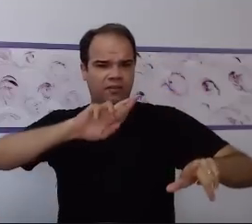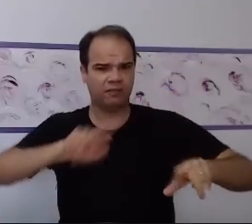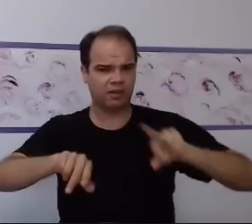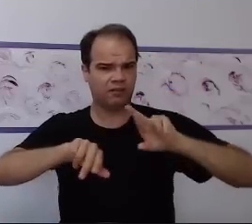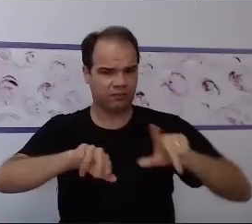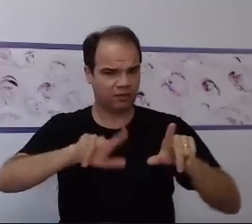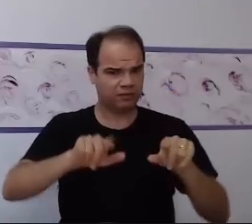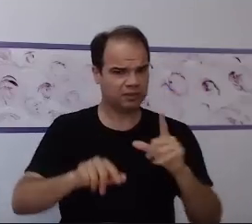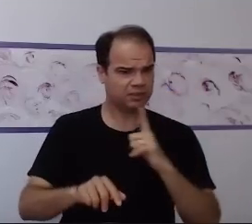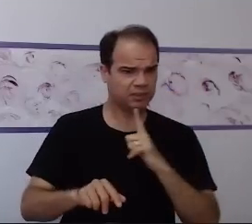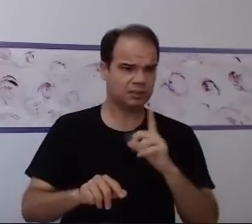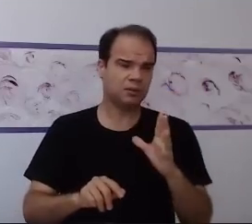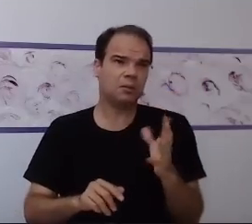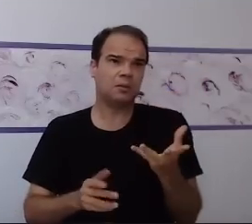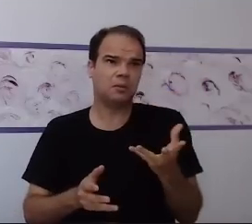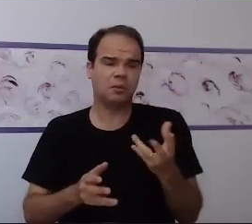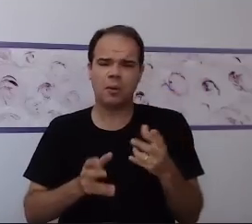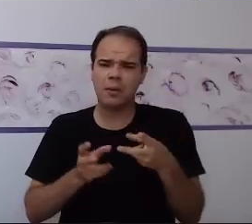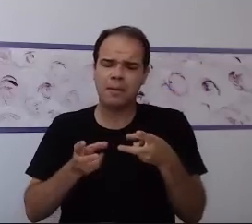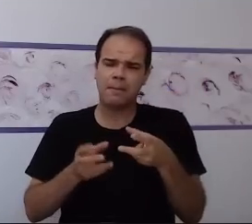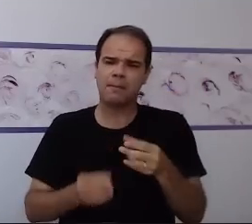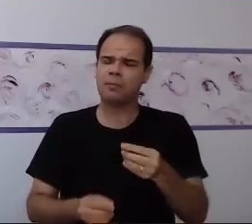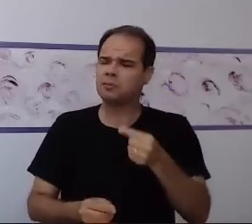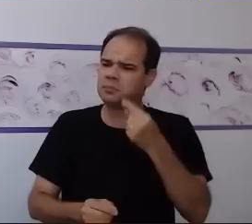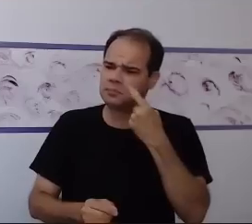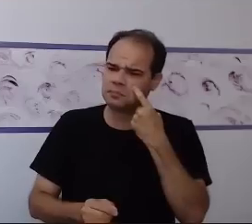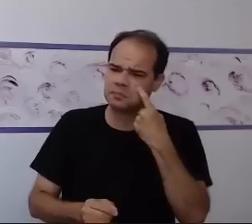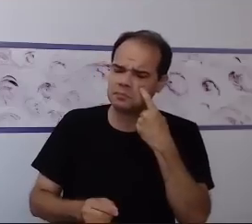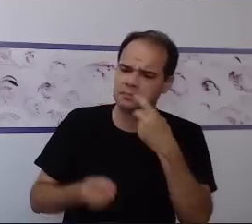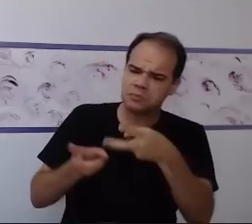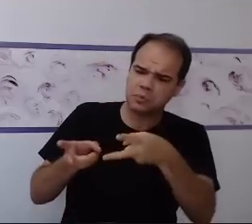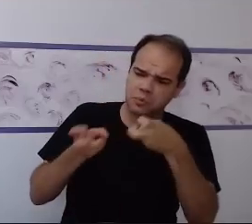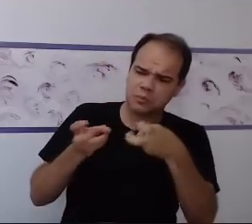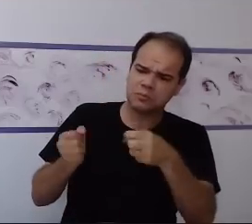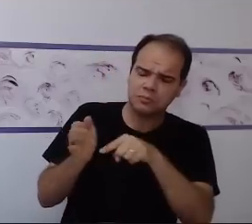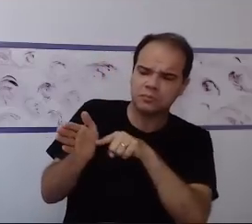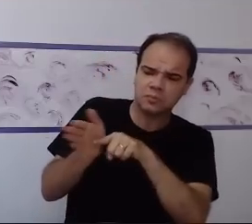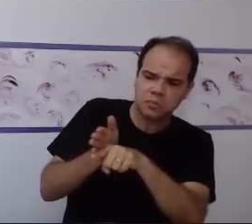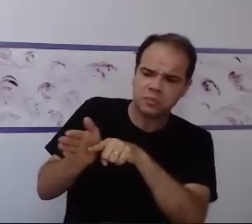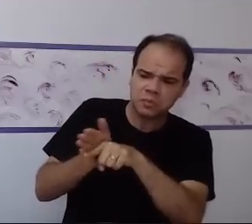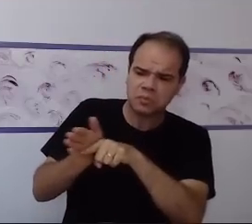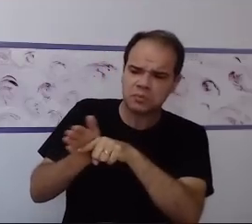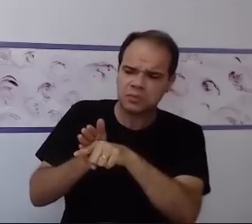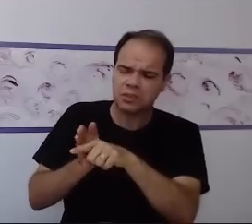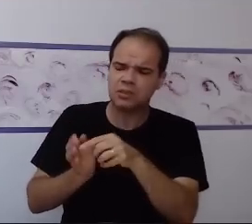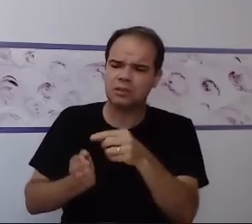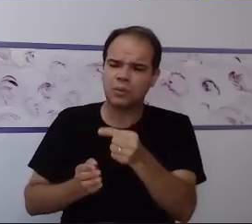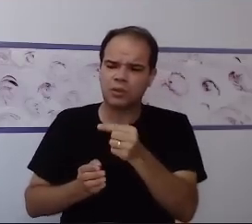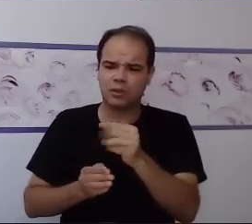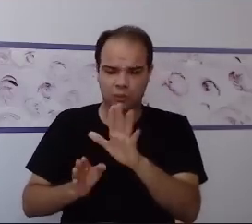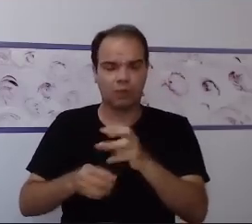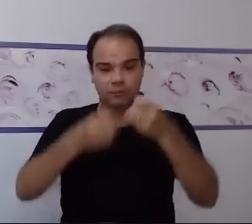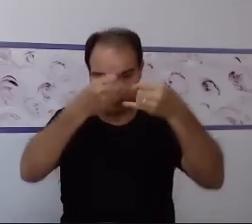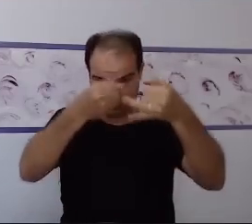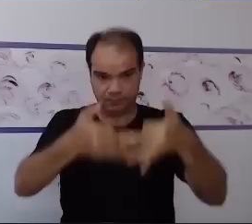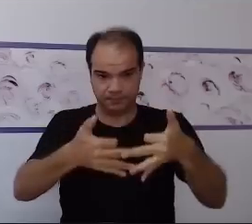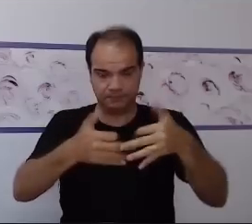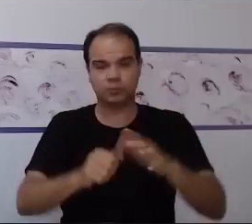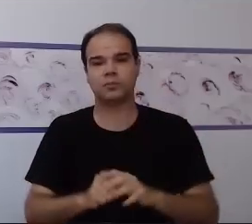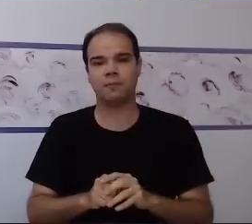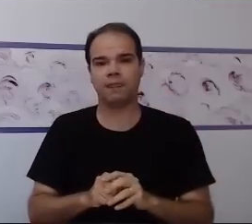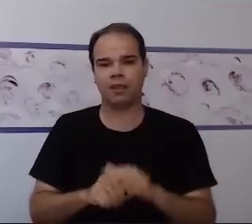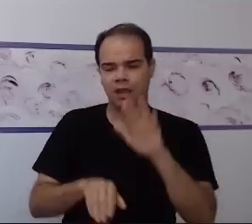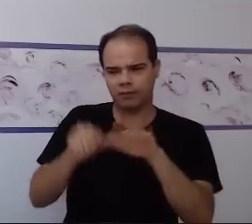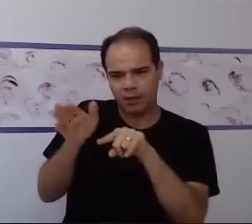O que a gente observa quando se faz uma avaliação? É bom lembrar e salientar que nenhuma avaliação do